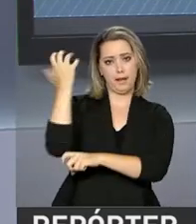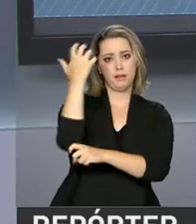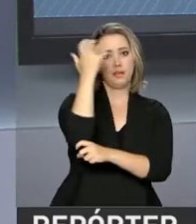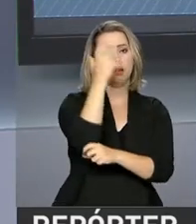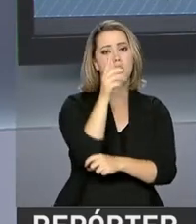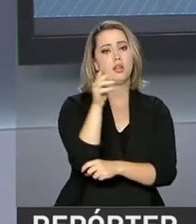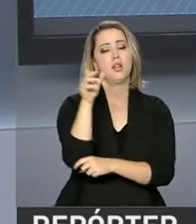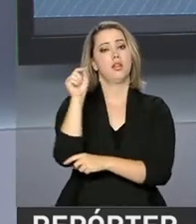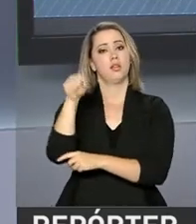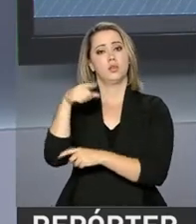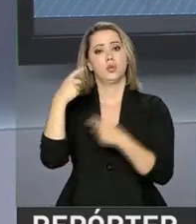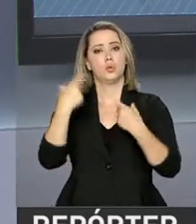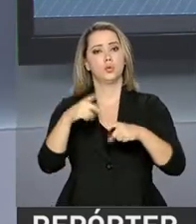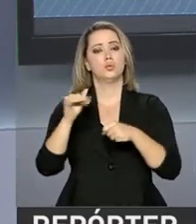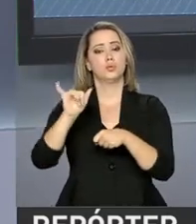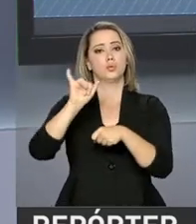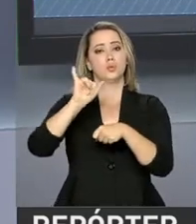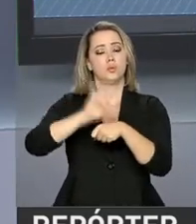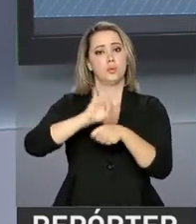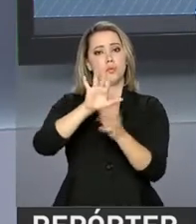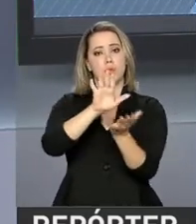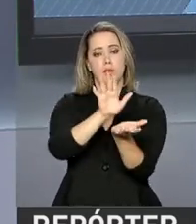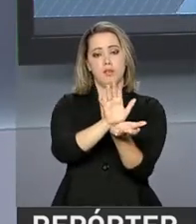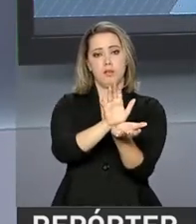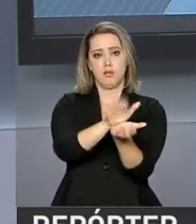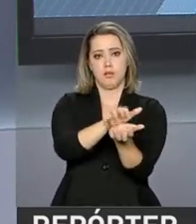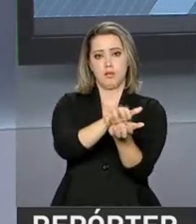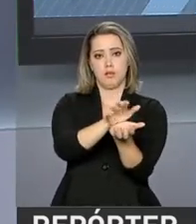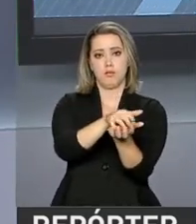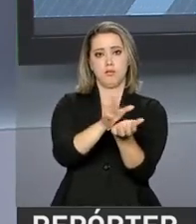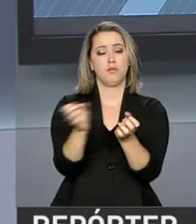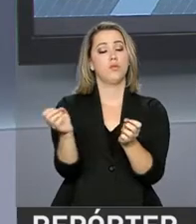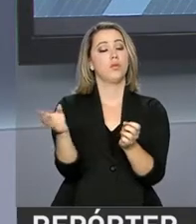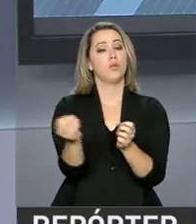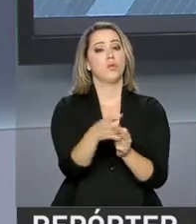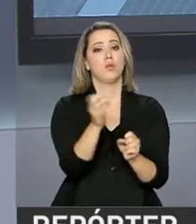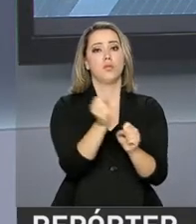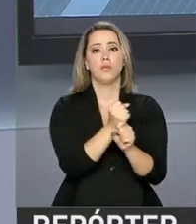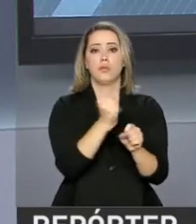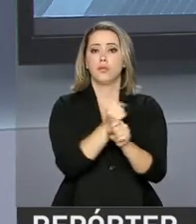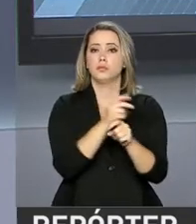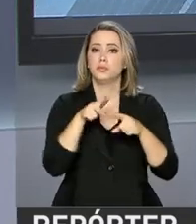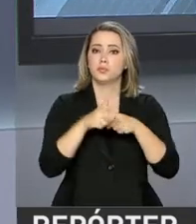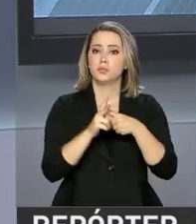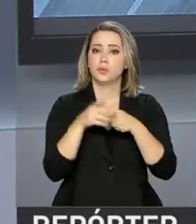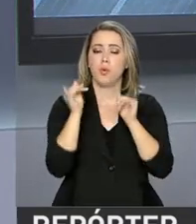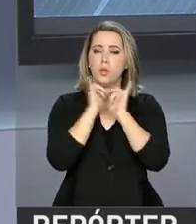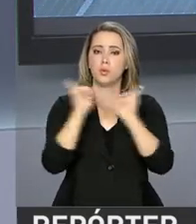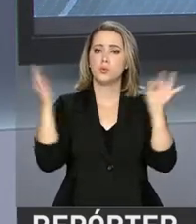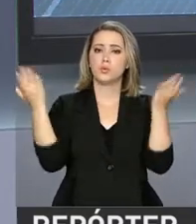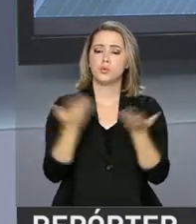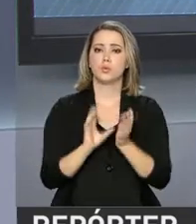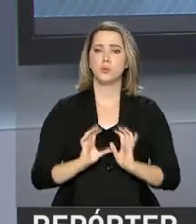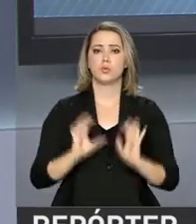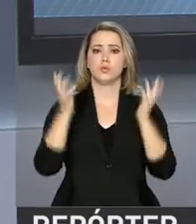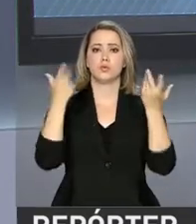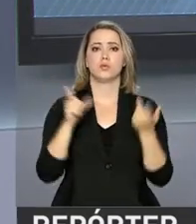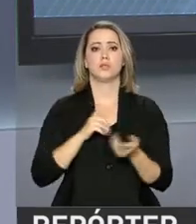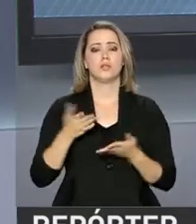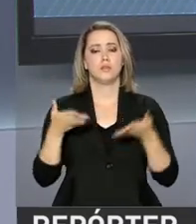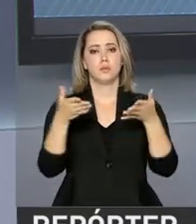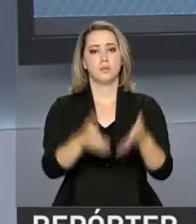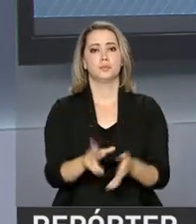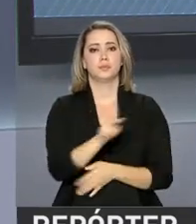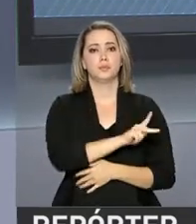localizado na região metropolitana do Recife, vai ser reformado. O anúncio foi feito hoje durante uma cerimônia que contou com a